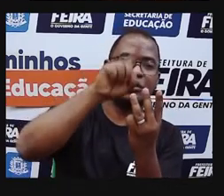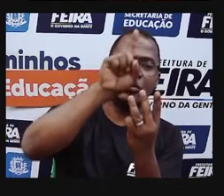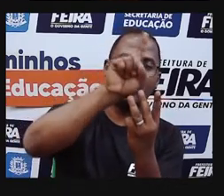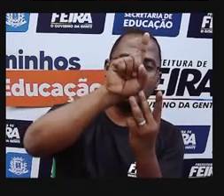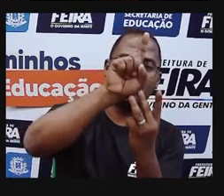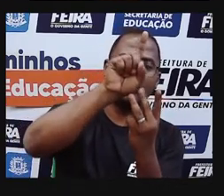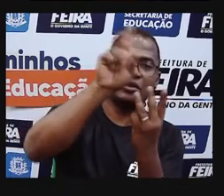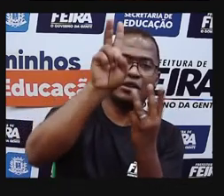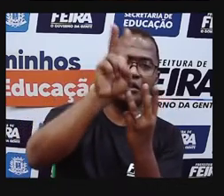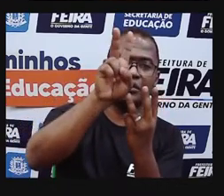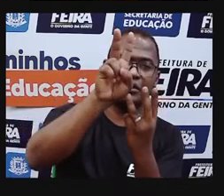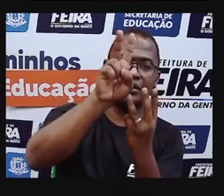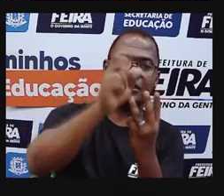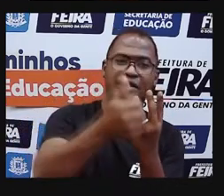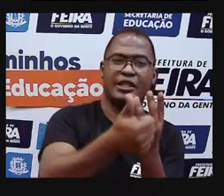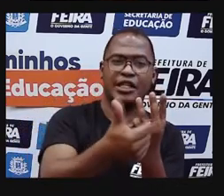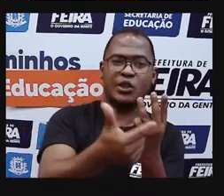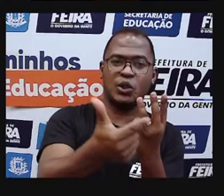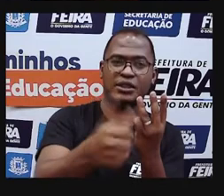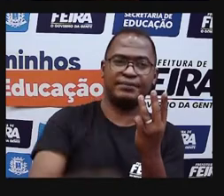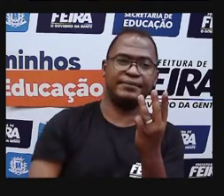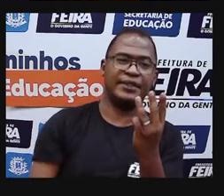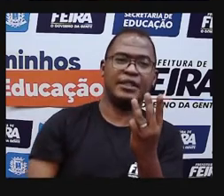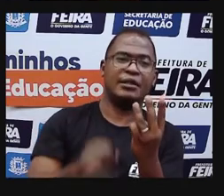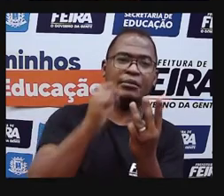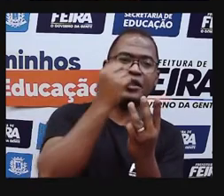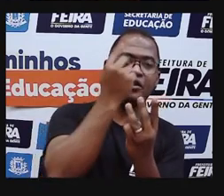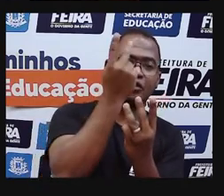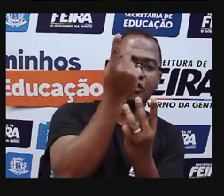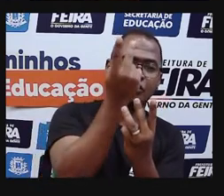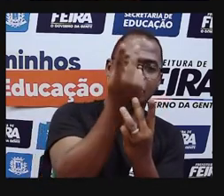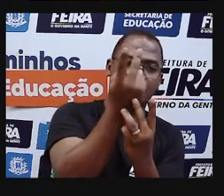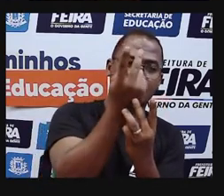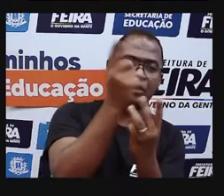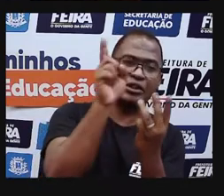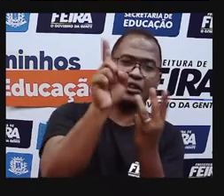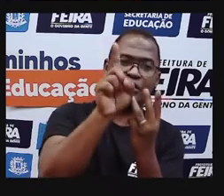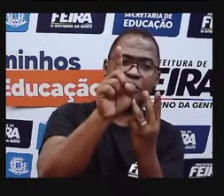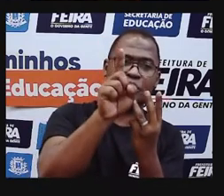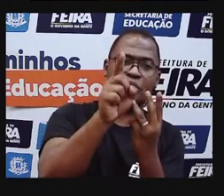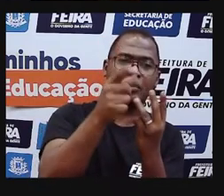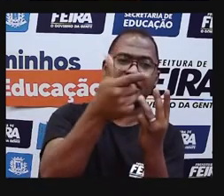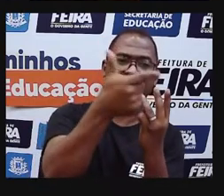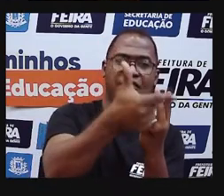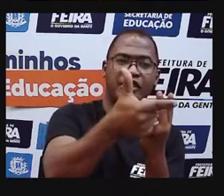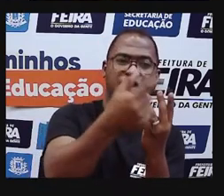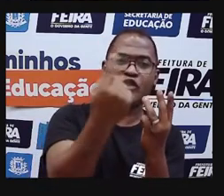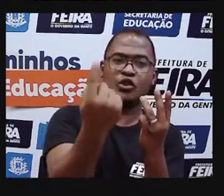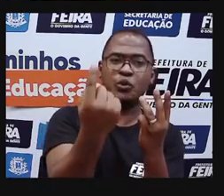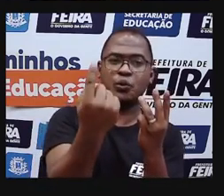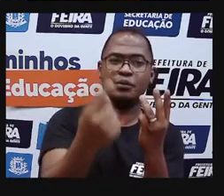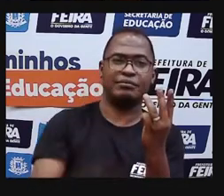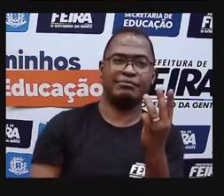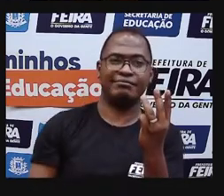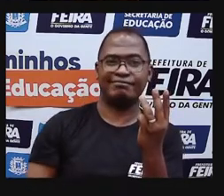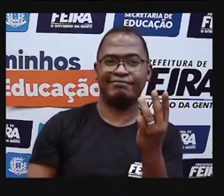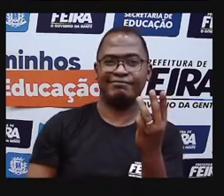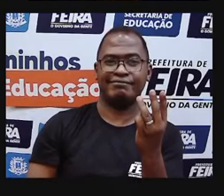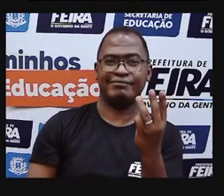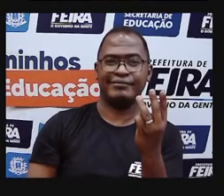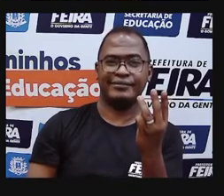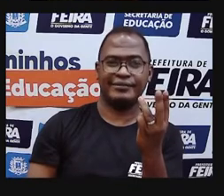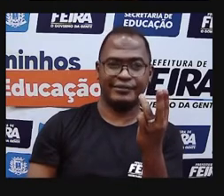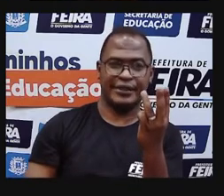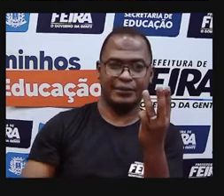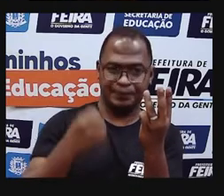se eu botar primeiro o 1, depois o 2, o 1 vai representar o quê? O 10, né? Se eu trocar, botar primeiro o 2,